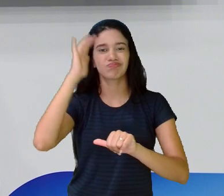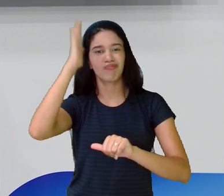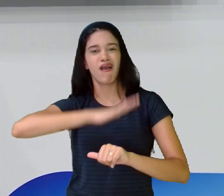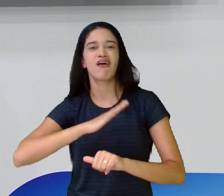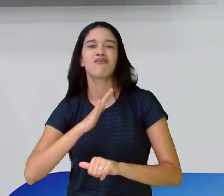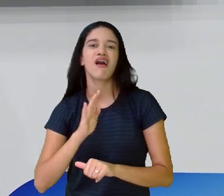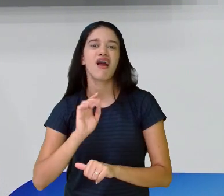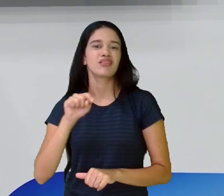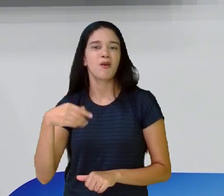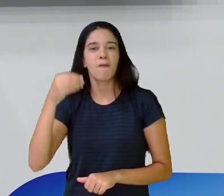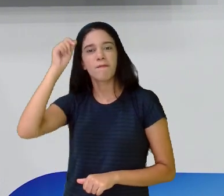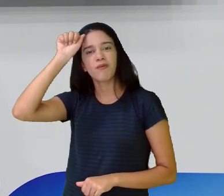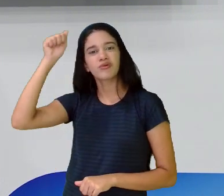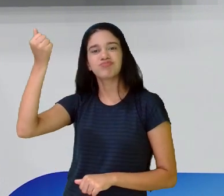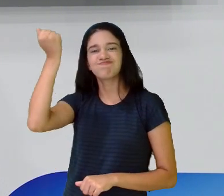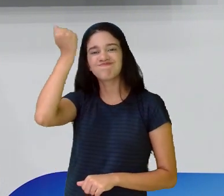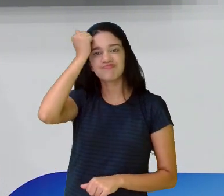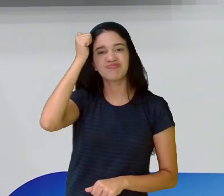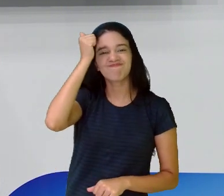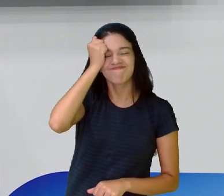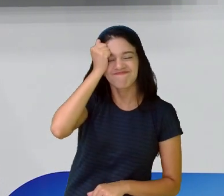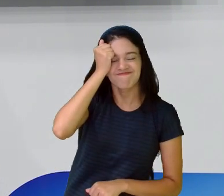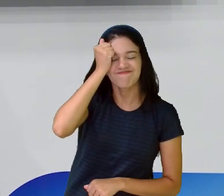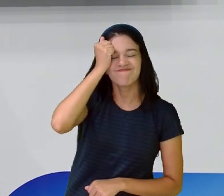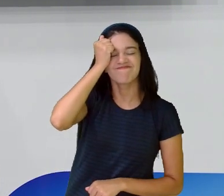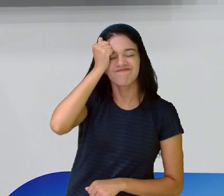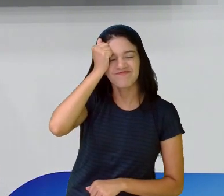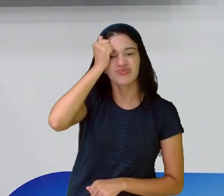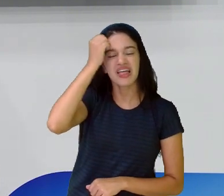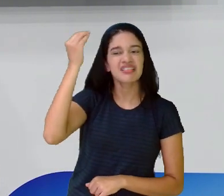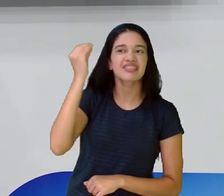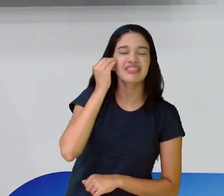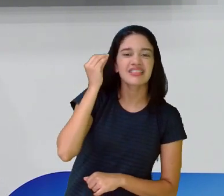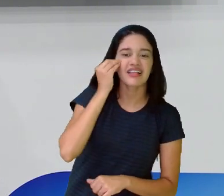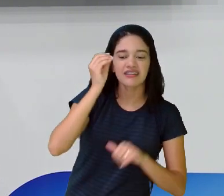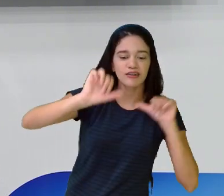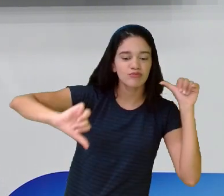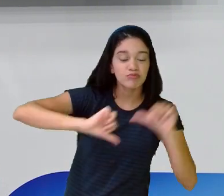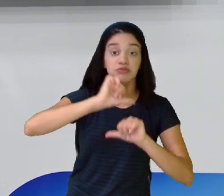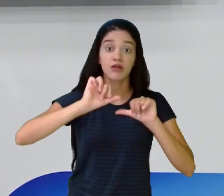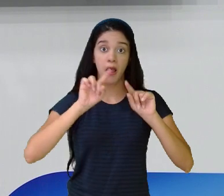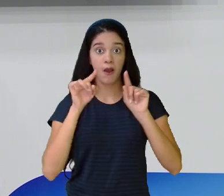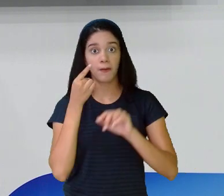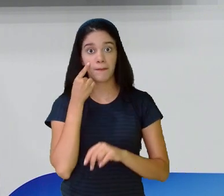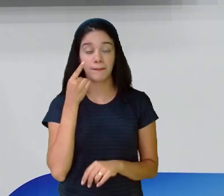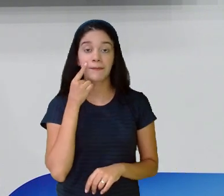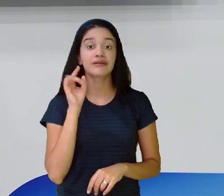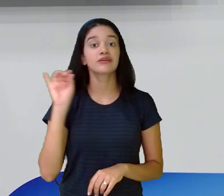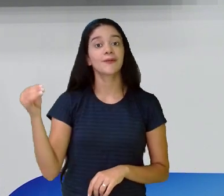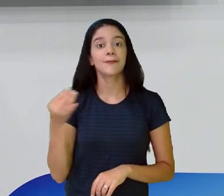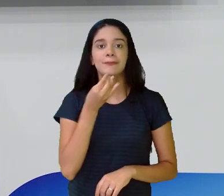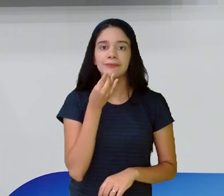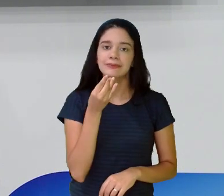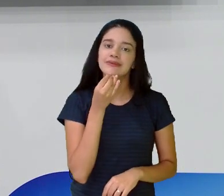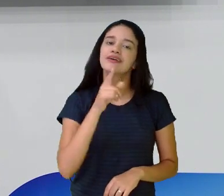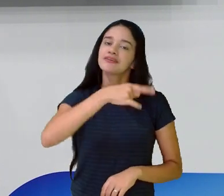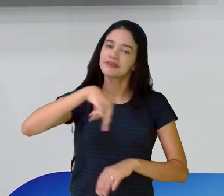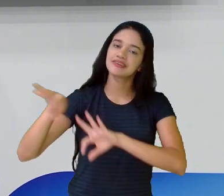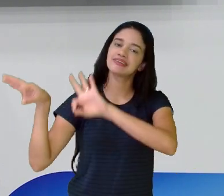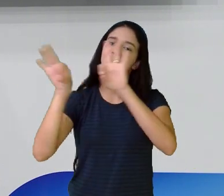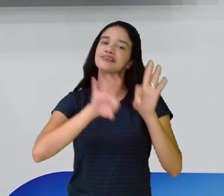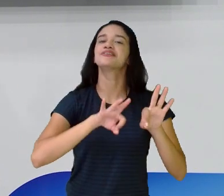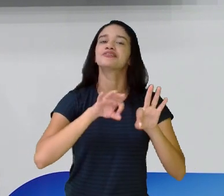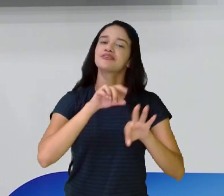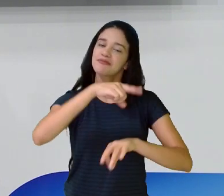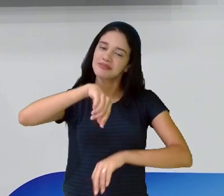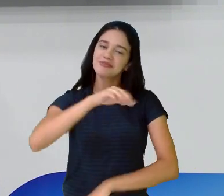o arrependimento dela. Ela tenta lá reverter. Enfim. Se você não teve a oportunidade, assista. Você vai gostar. Eu tenho